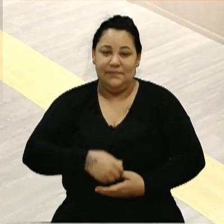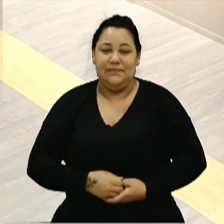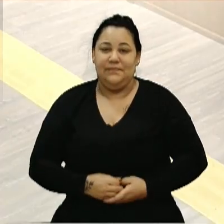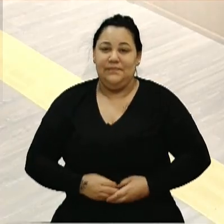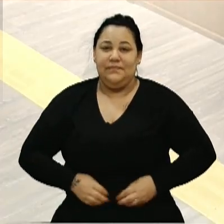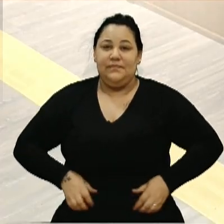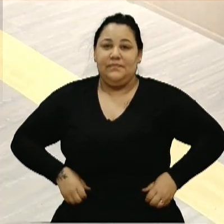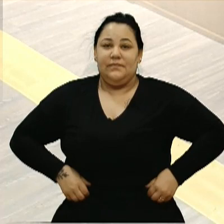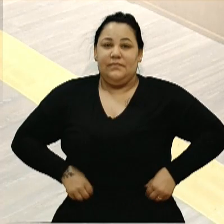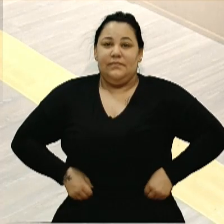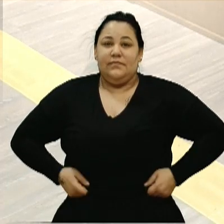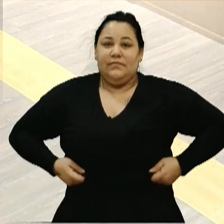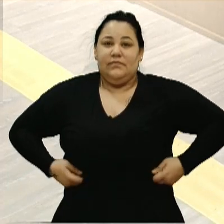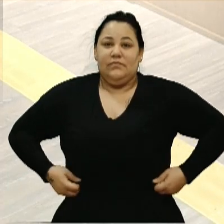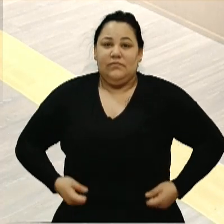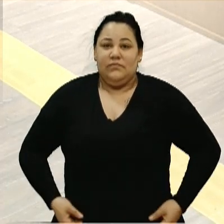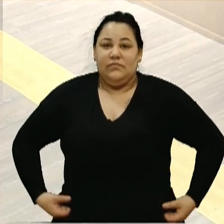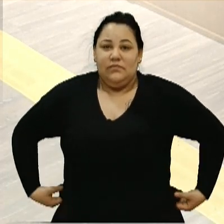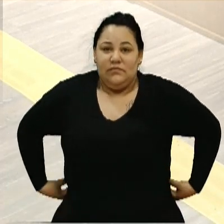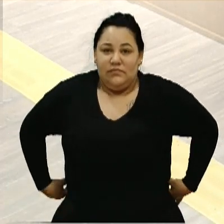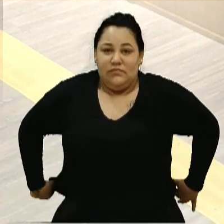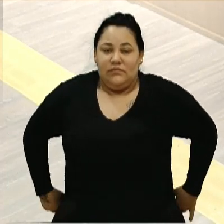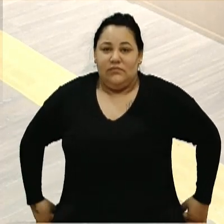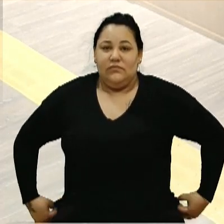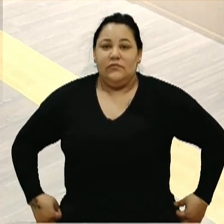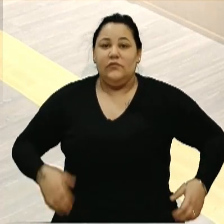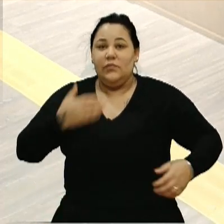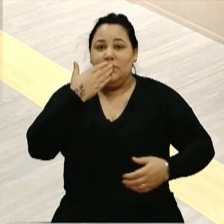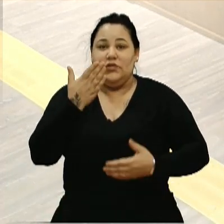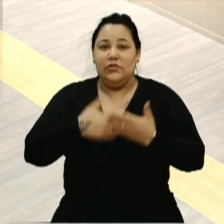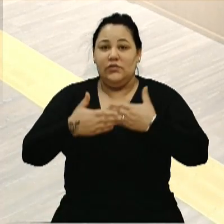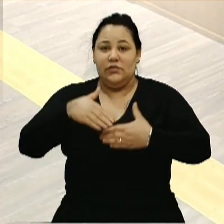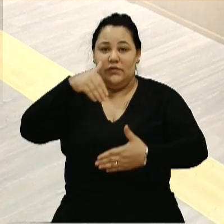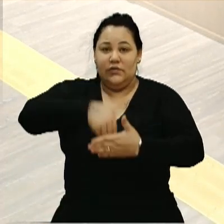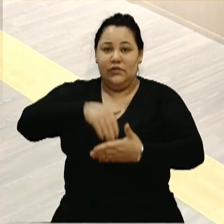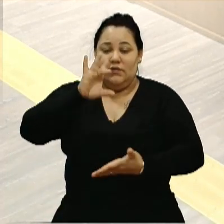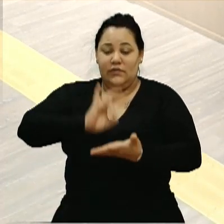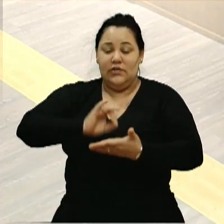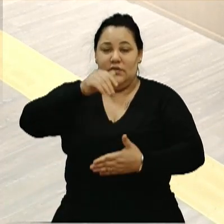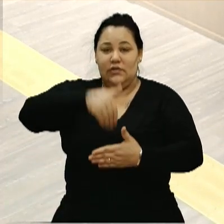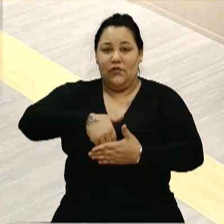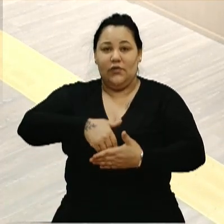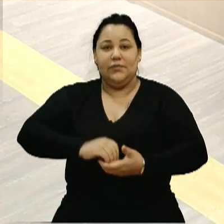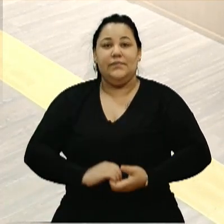Agora sim, solicito às vereadoras e vereadores que registrem os seus votos.